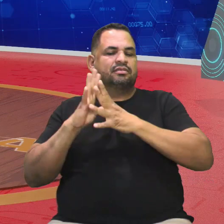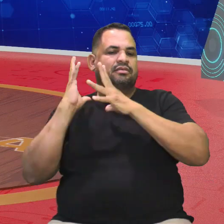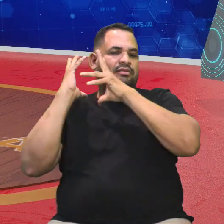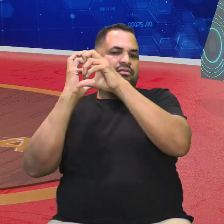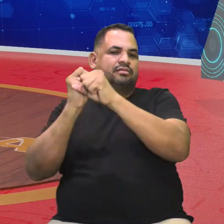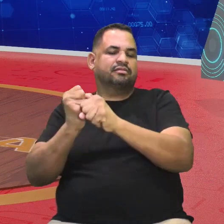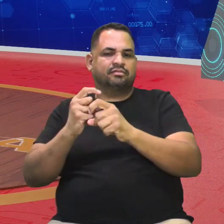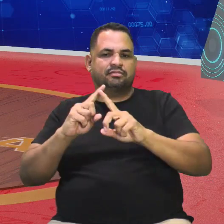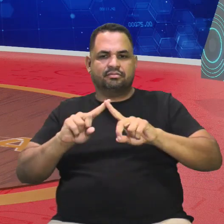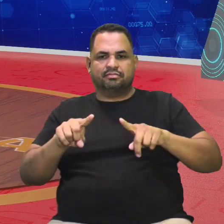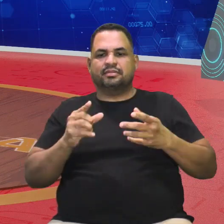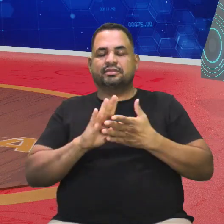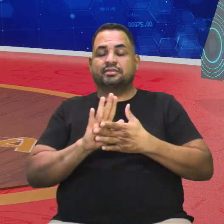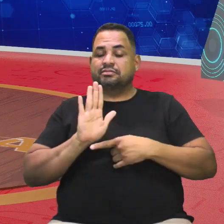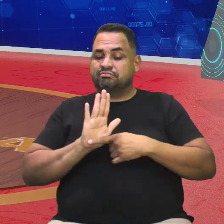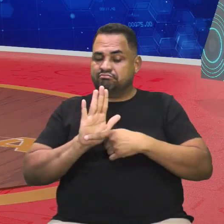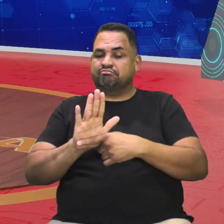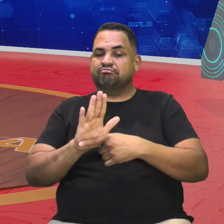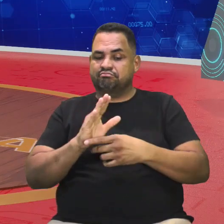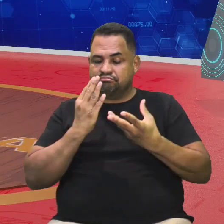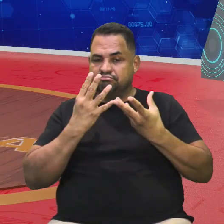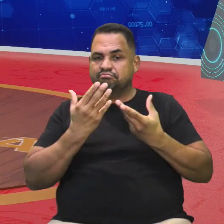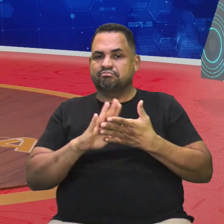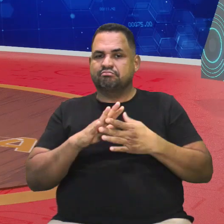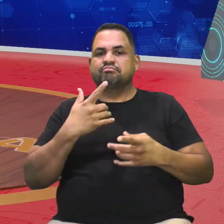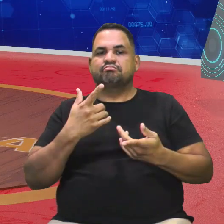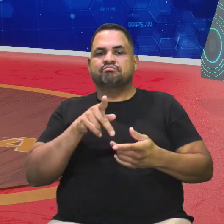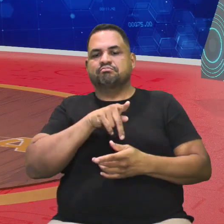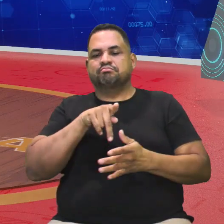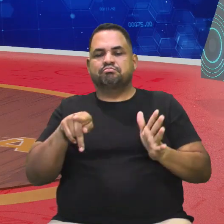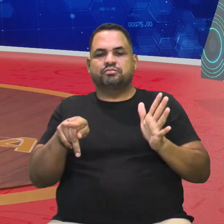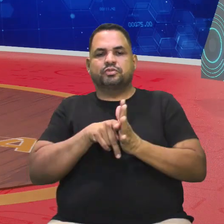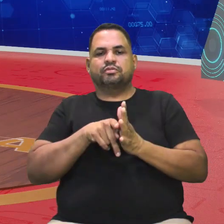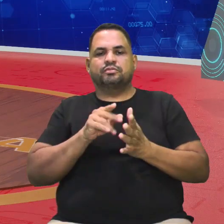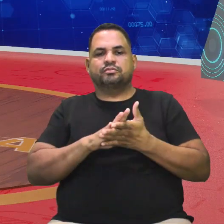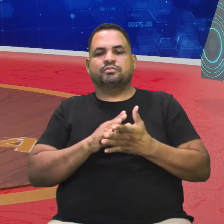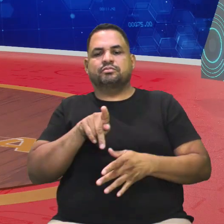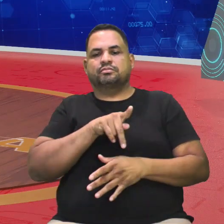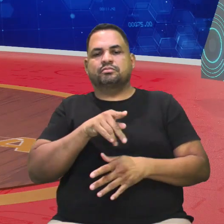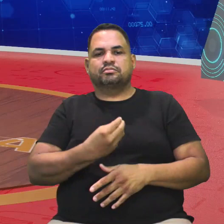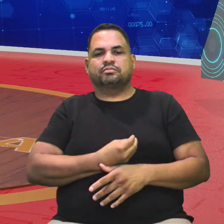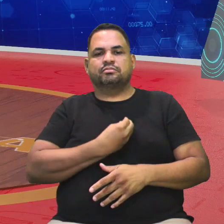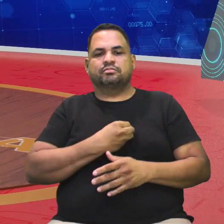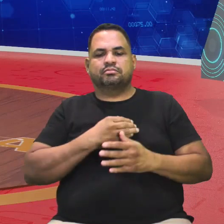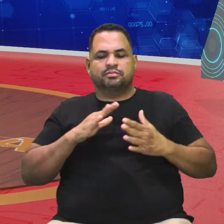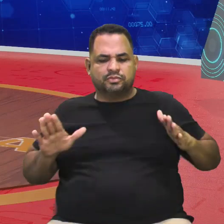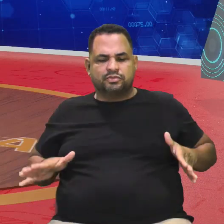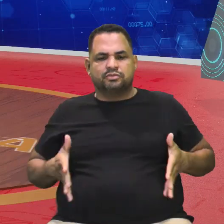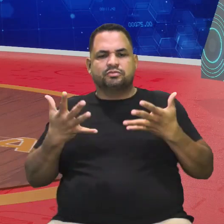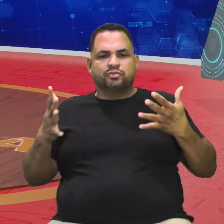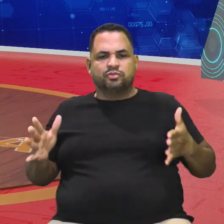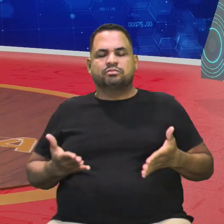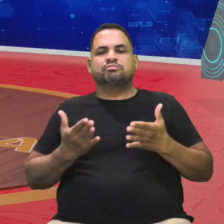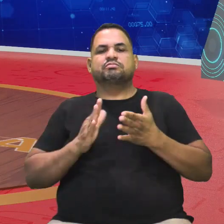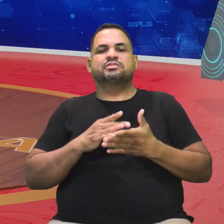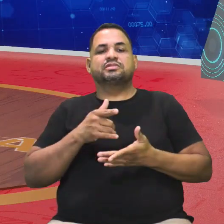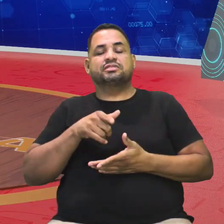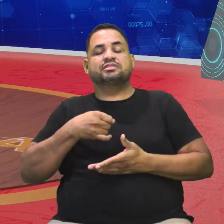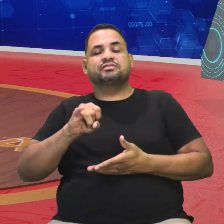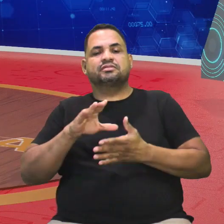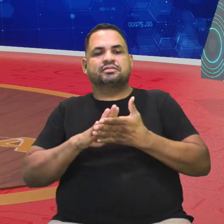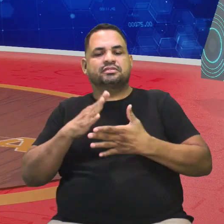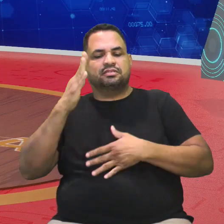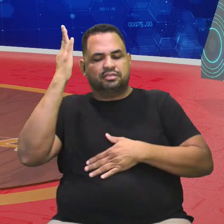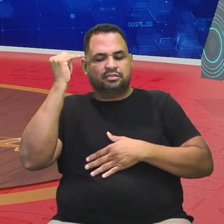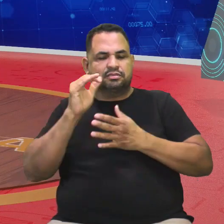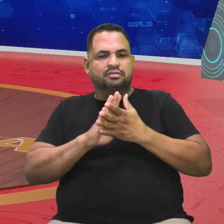revisão. Pra avaliação. Mas já ajuda muito. Dito pelos próprios professores presenciais. Então, a gente chega a verificar se você está sabendo os